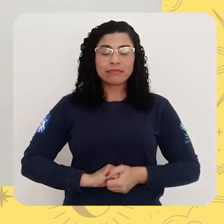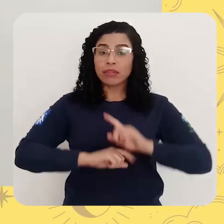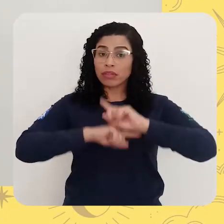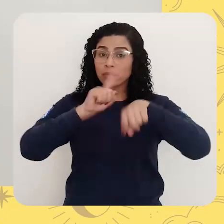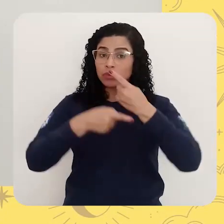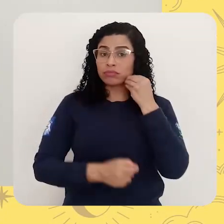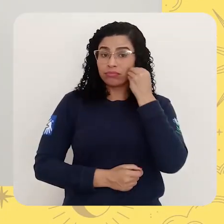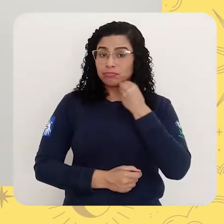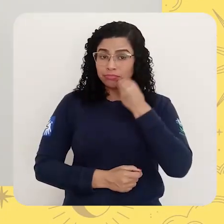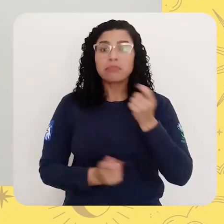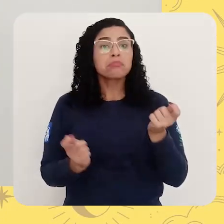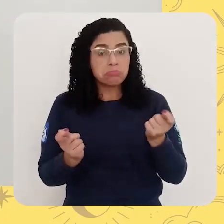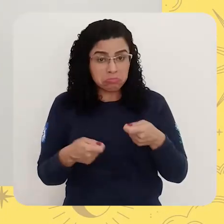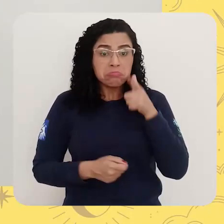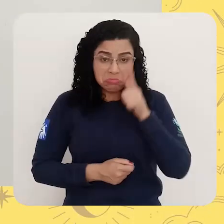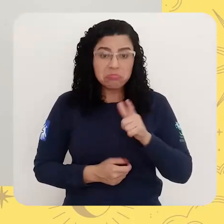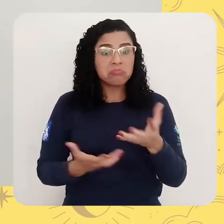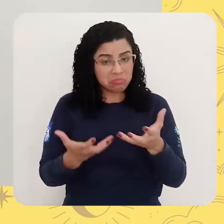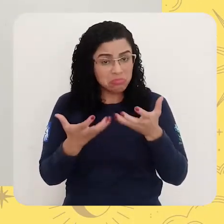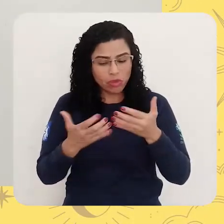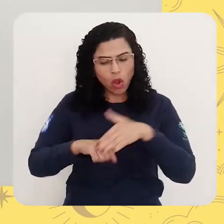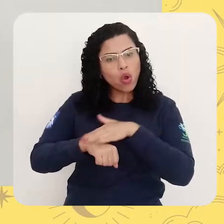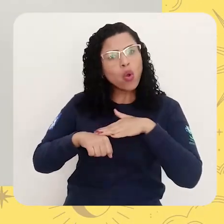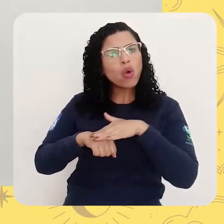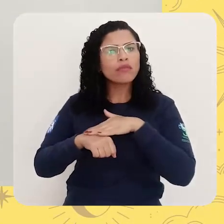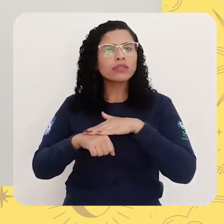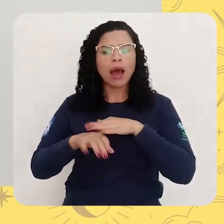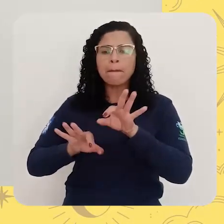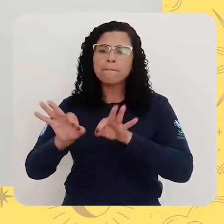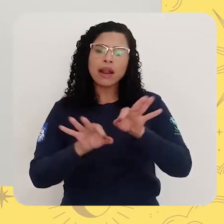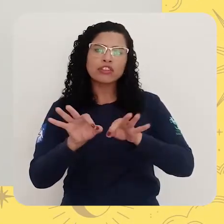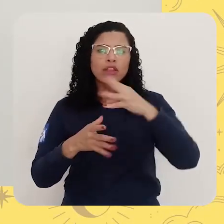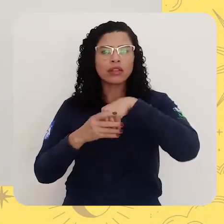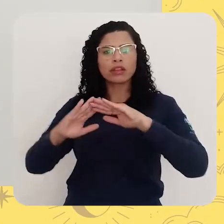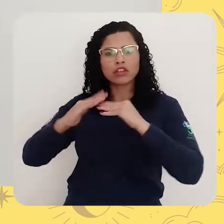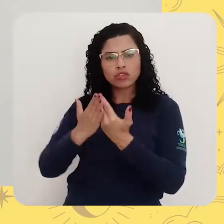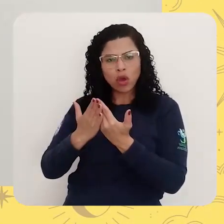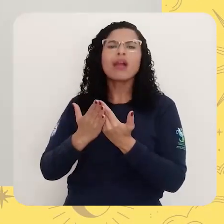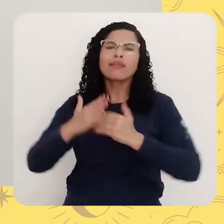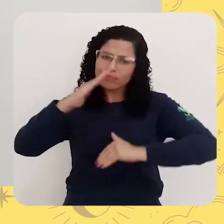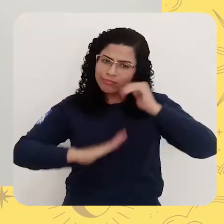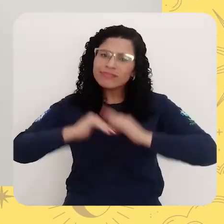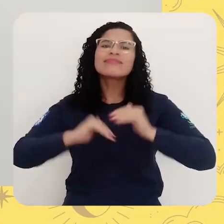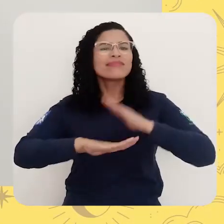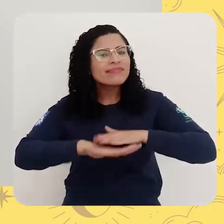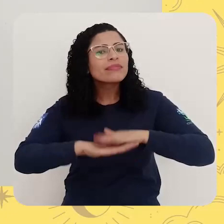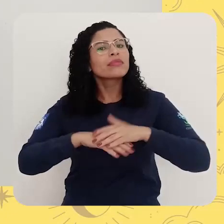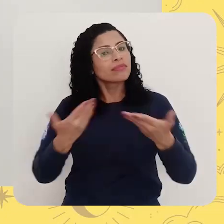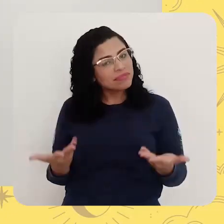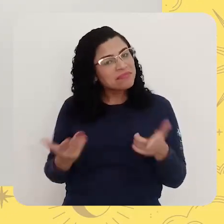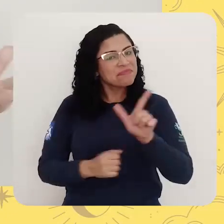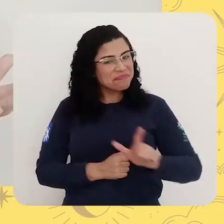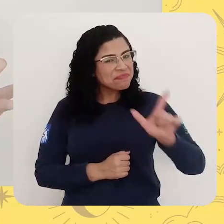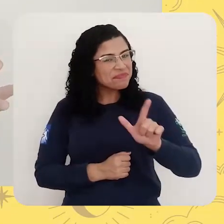E depois da experiência, se for pertinente aí, e conversar com o planejamento de vocês, façam aí na escola de vocês. E,